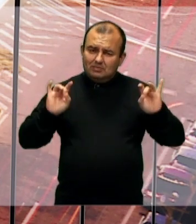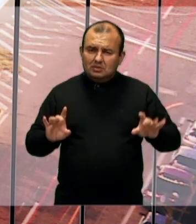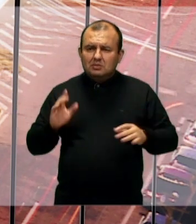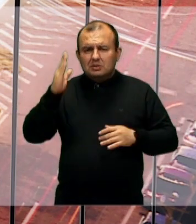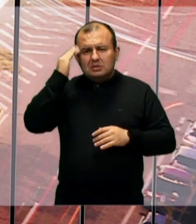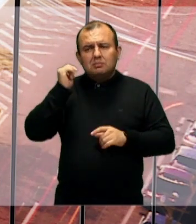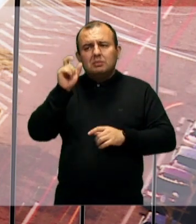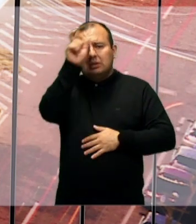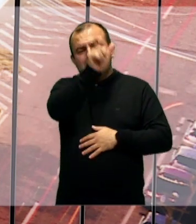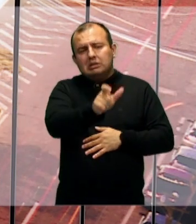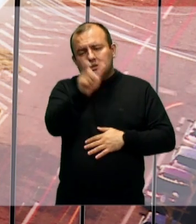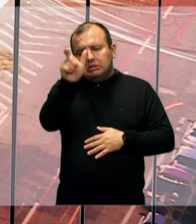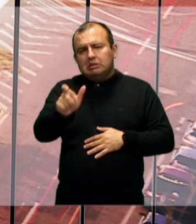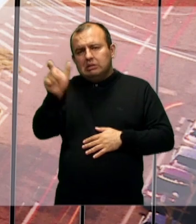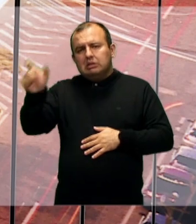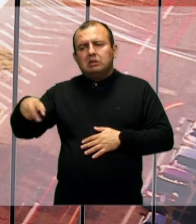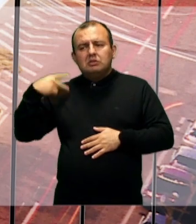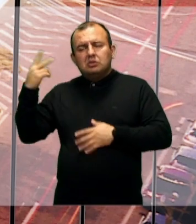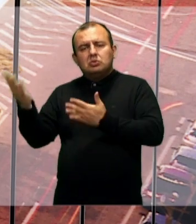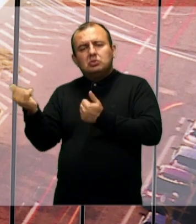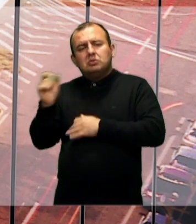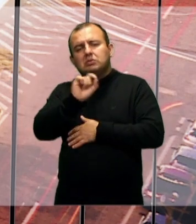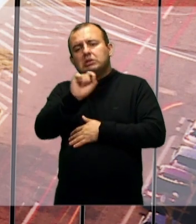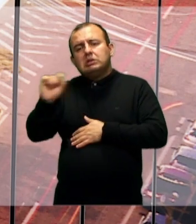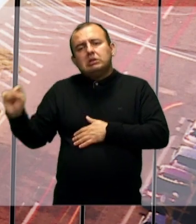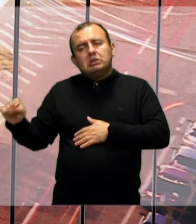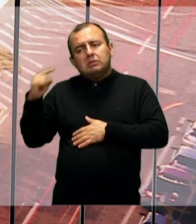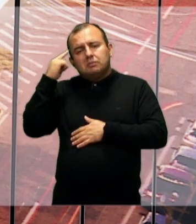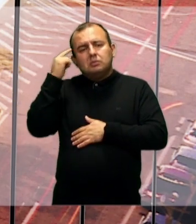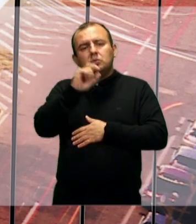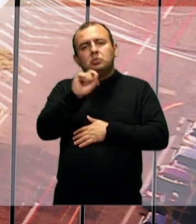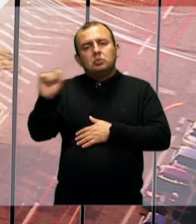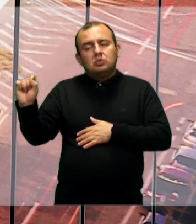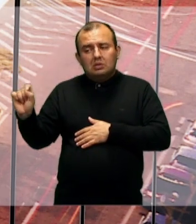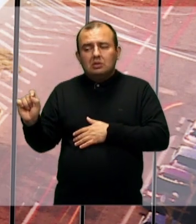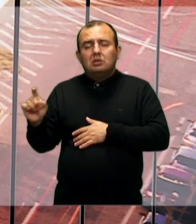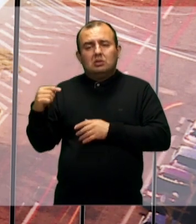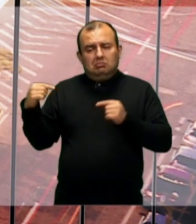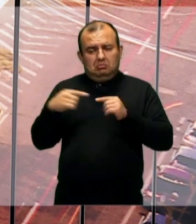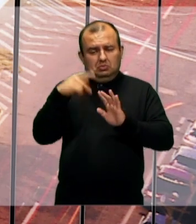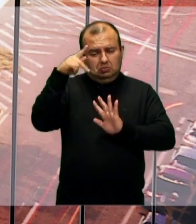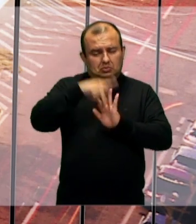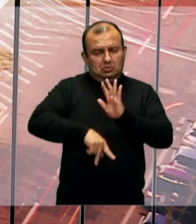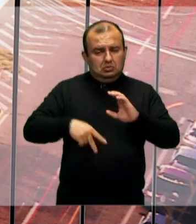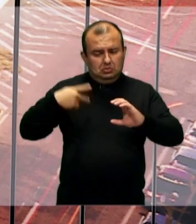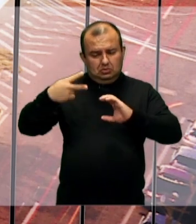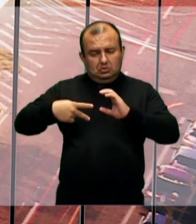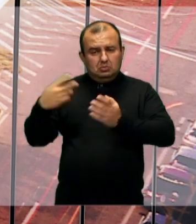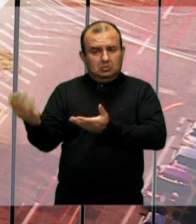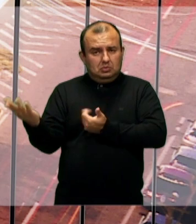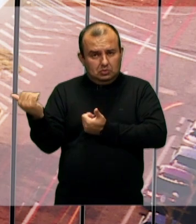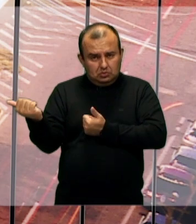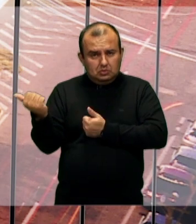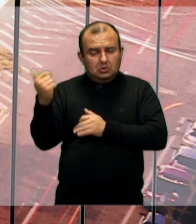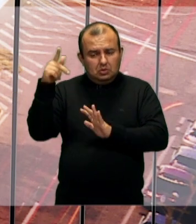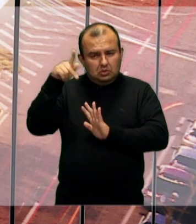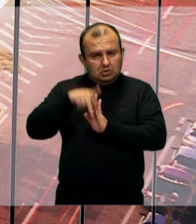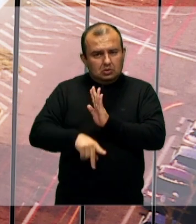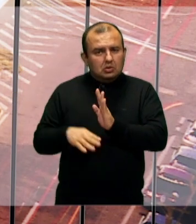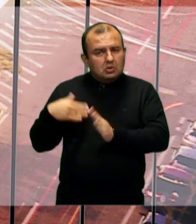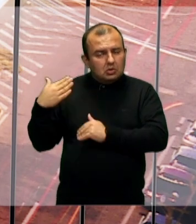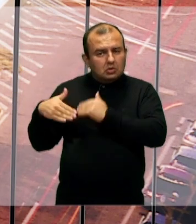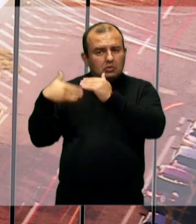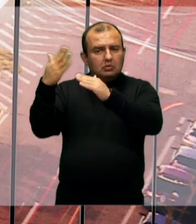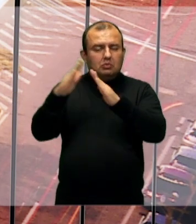saber quem são e o que pensam os vereadores mirins do projeto Câmara Mirim, um projeto desenvolvido